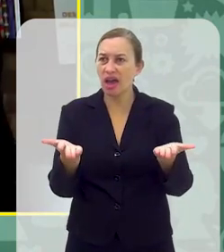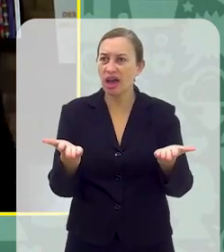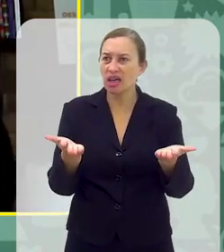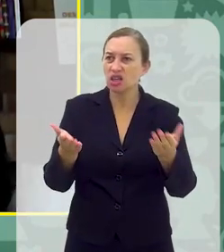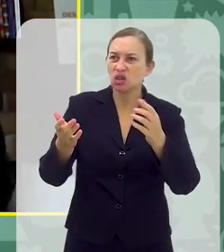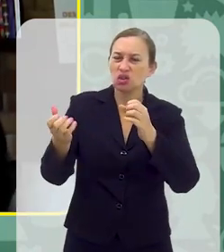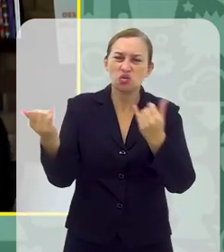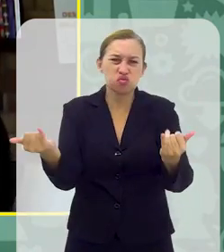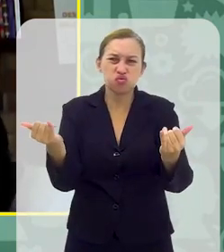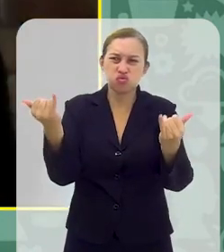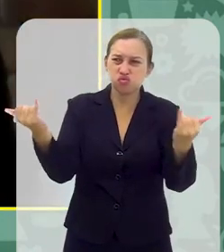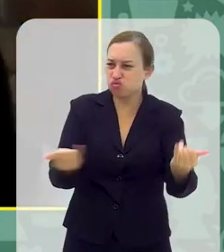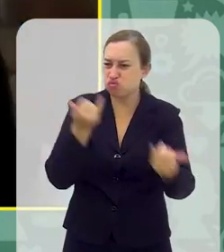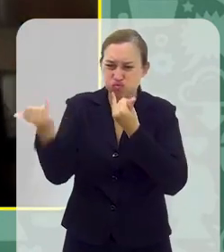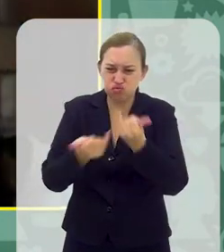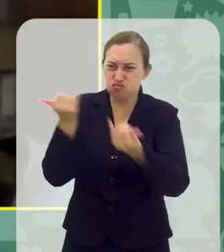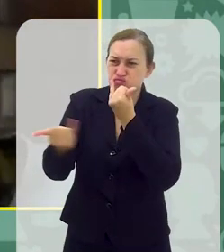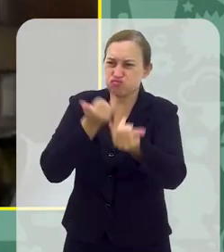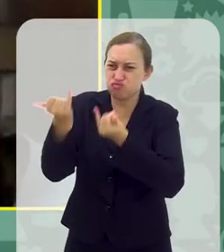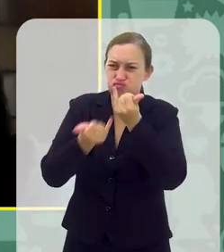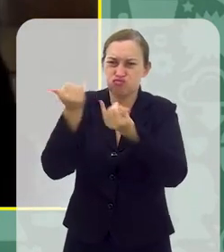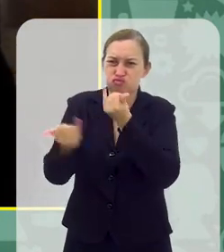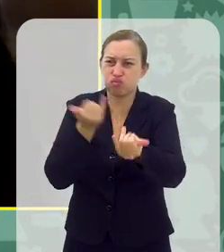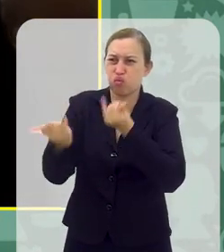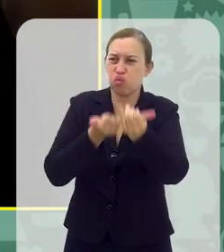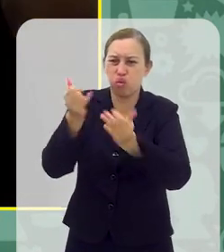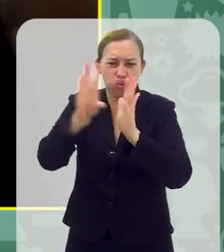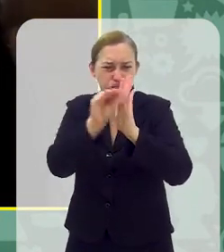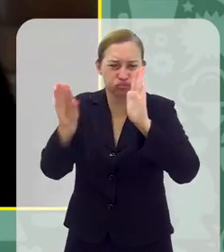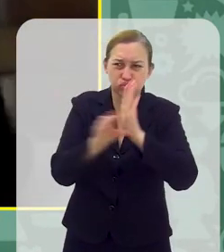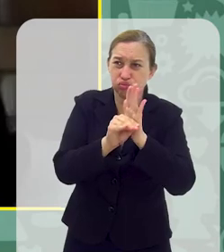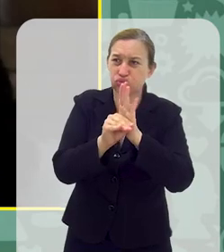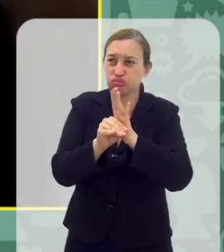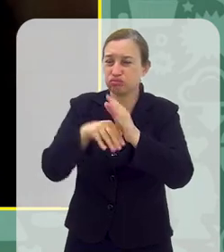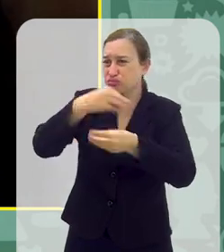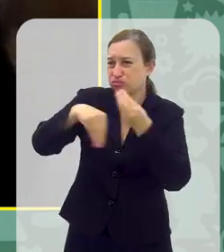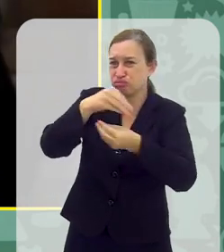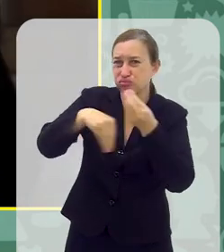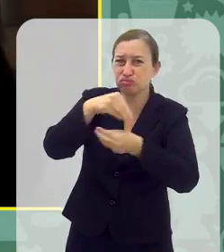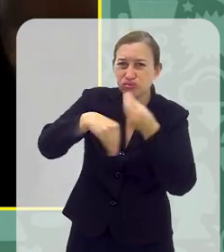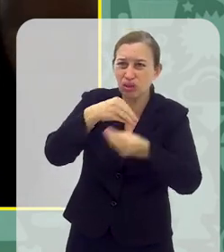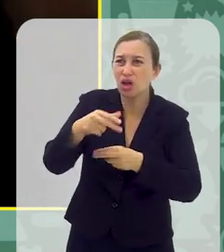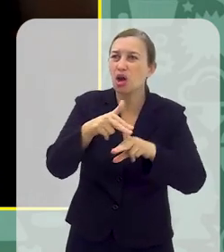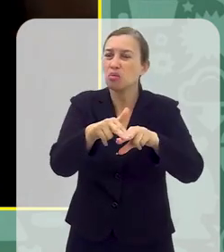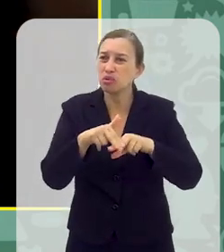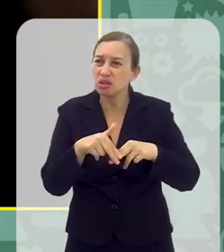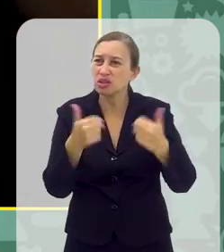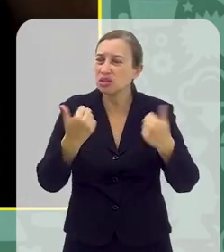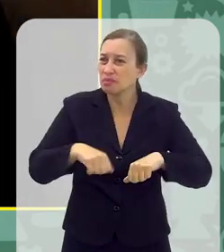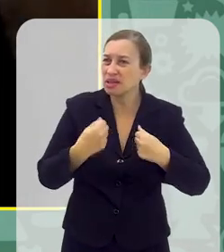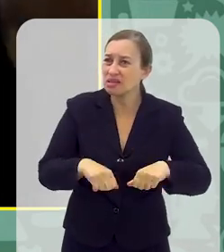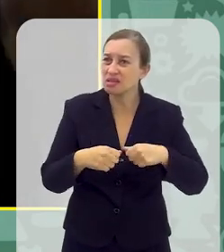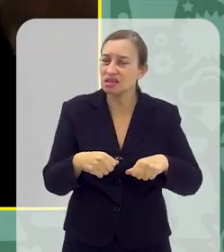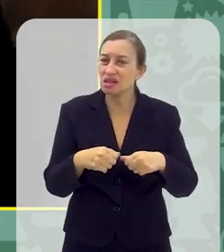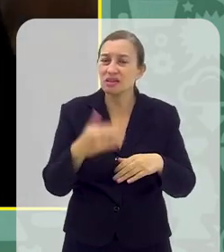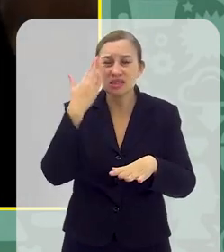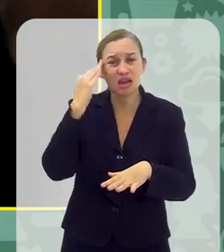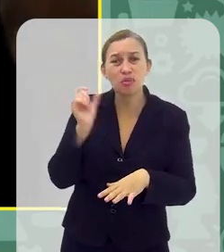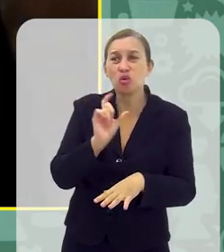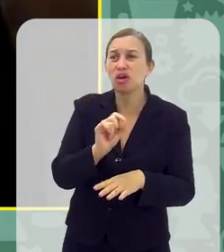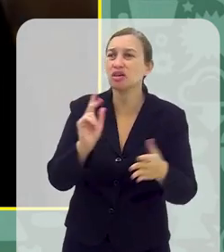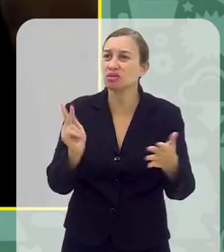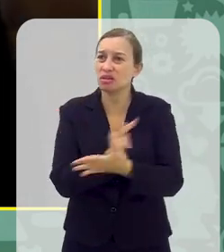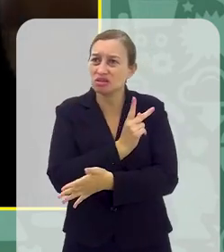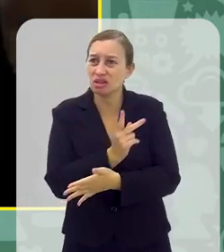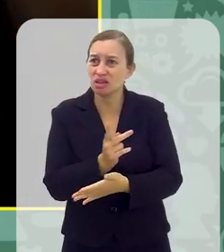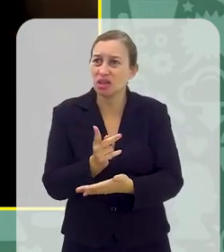avalanche de informação que tem De conteúdo, de forma aí bagunçada, né? Por isso que precisa existir o filtro do que está consumindo